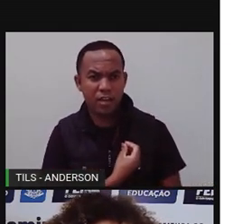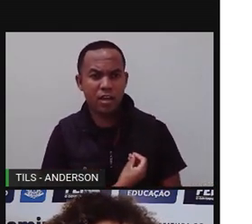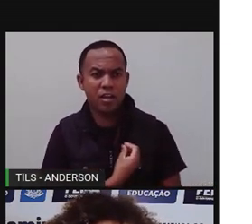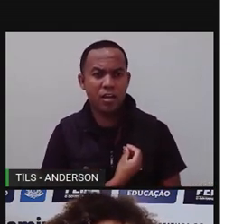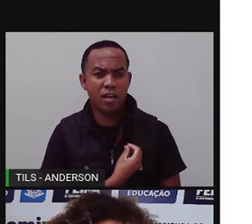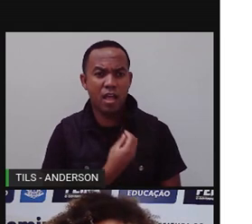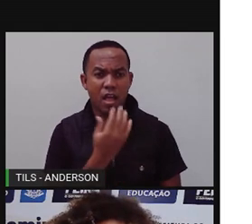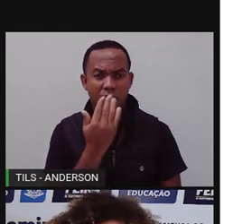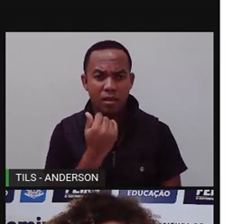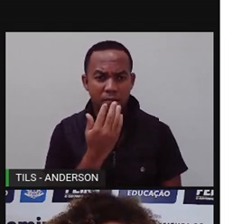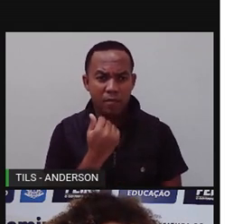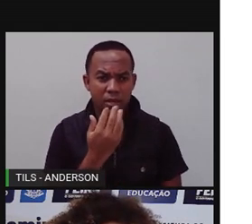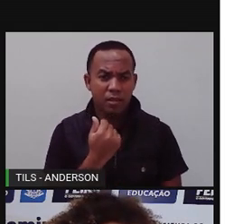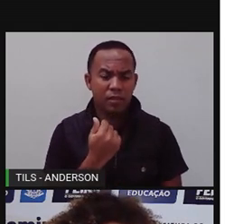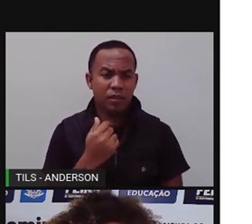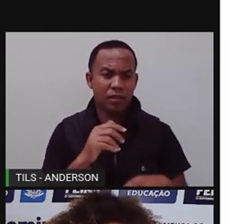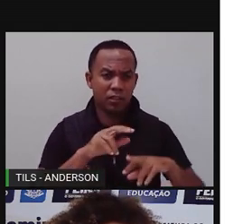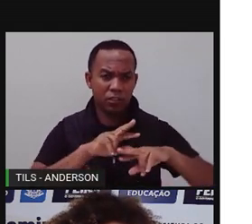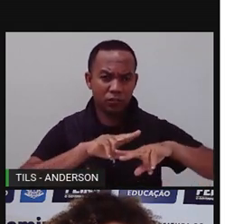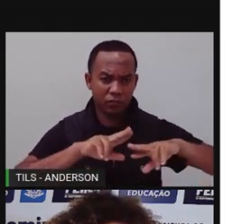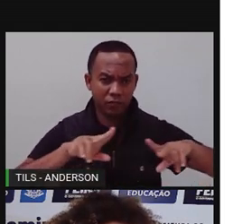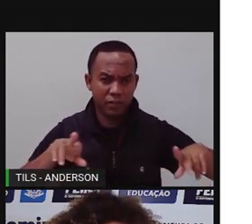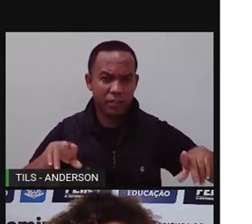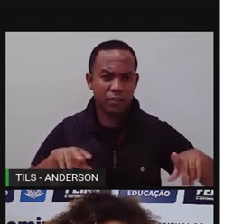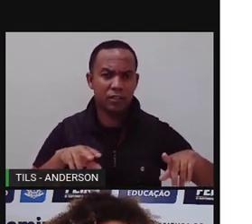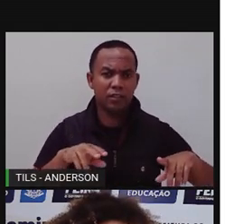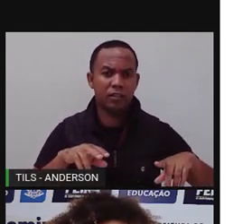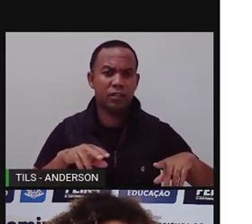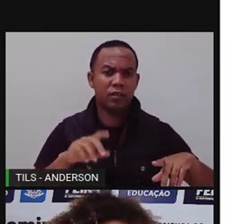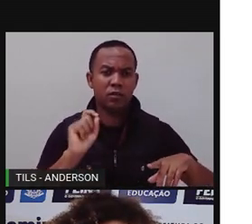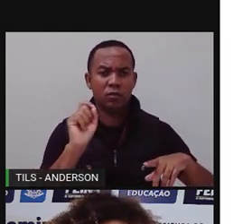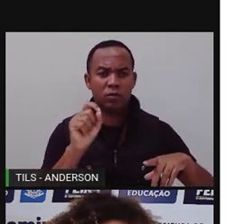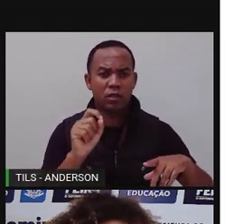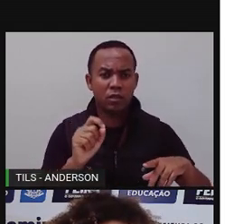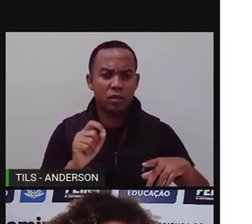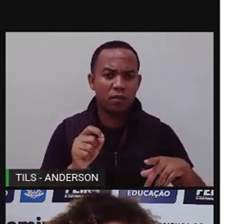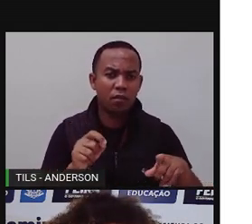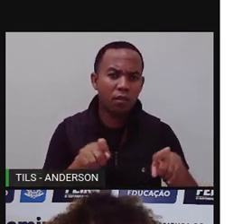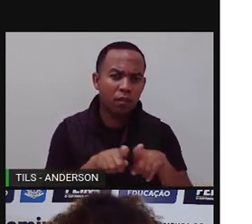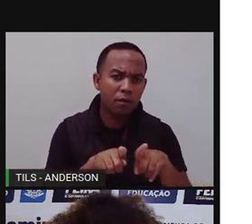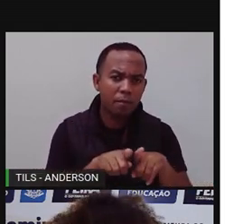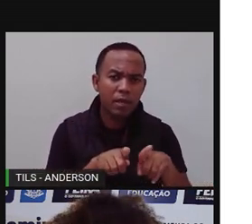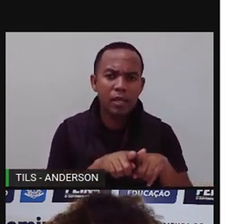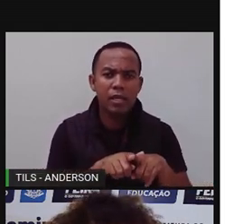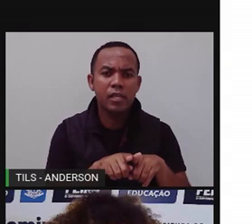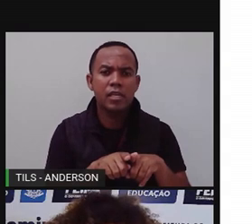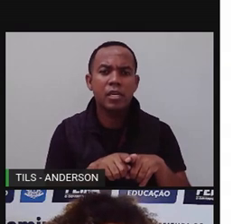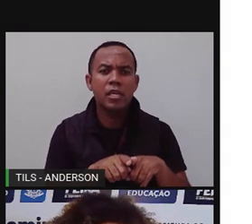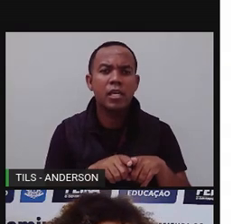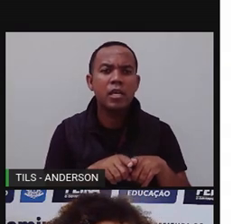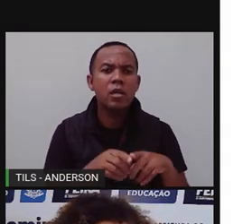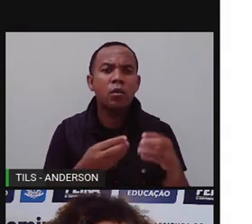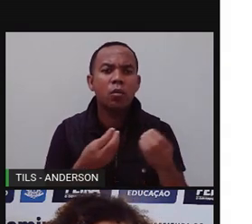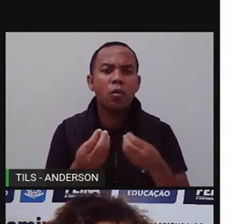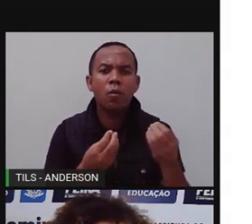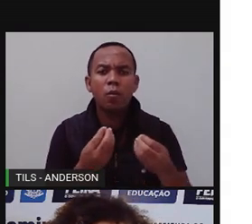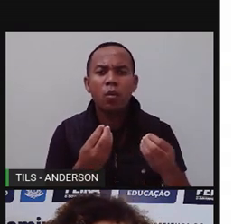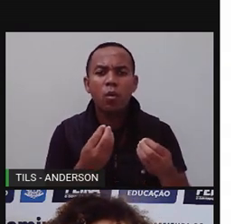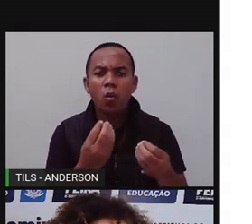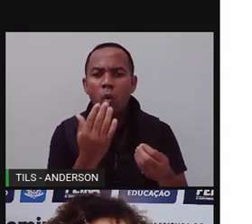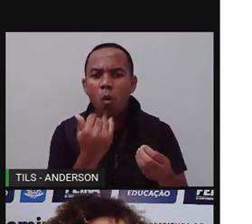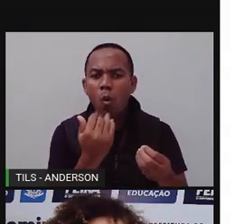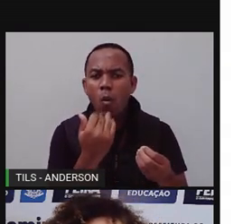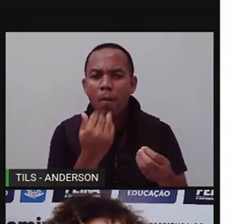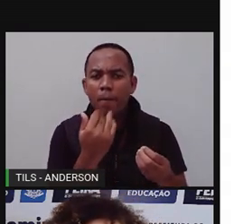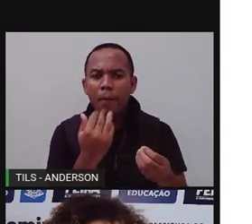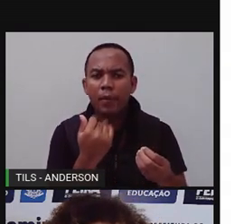alimentam dos que ingerem vegetais também são o quê? Consumidores, né? E os seres vivos que